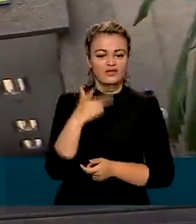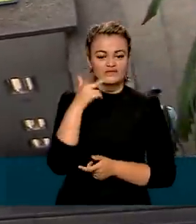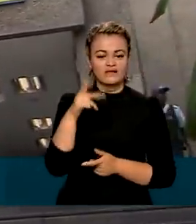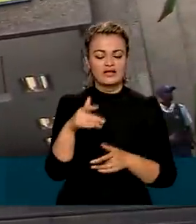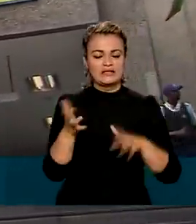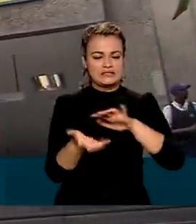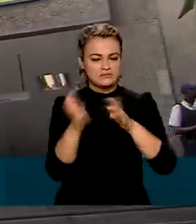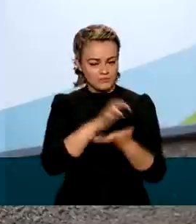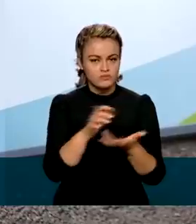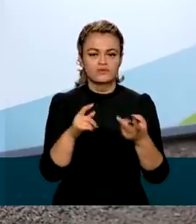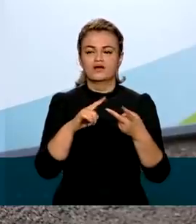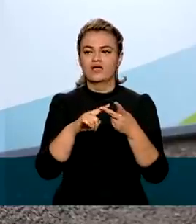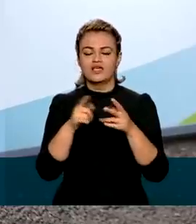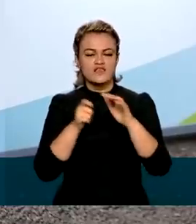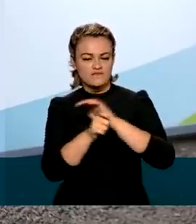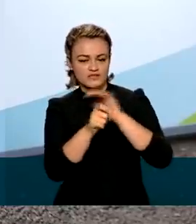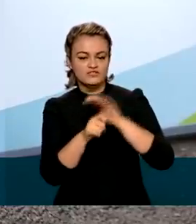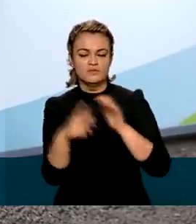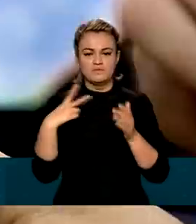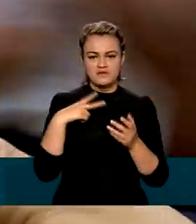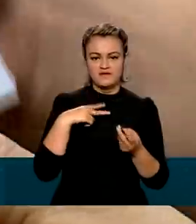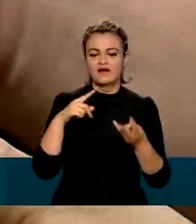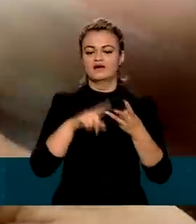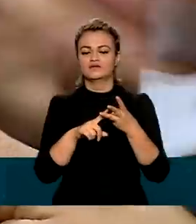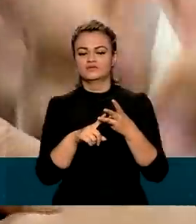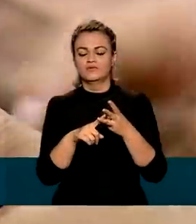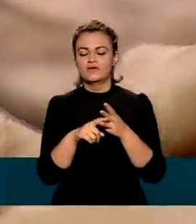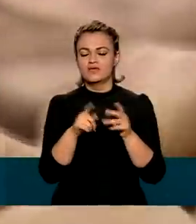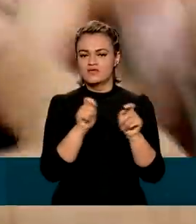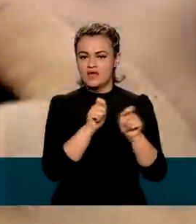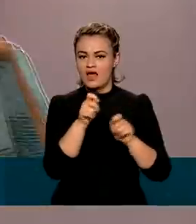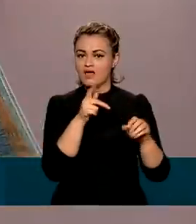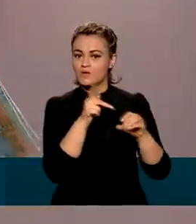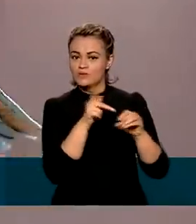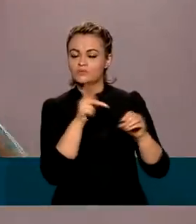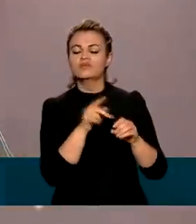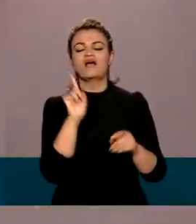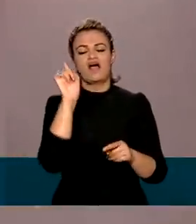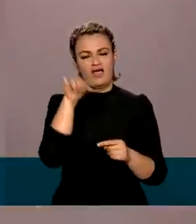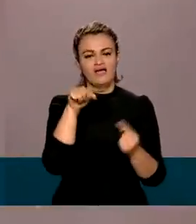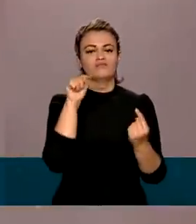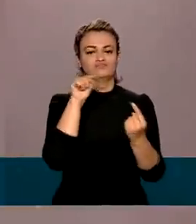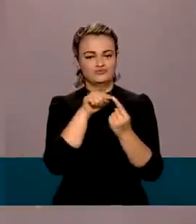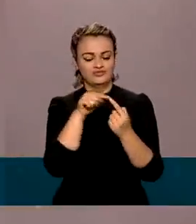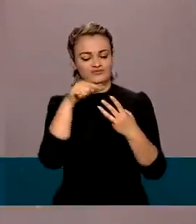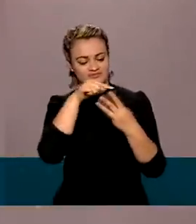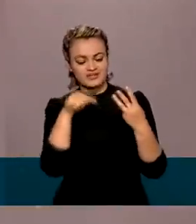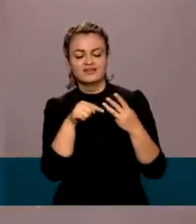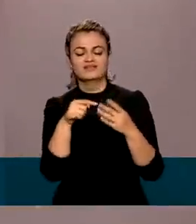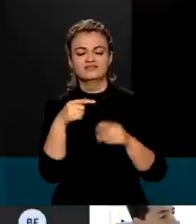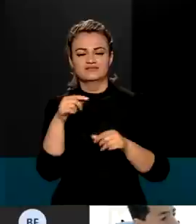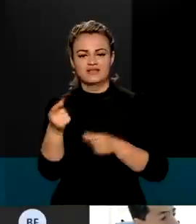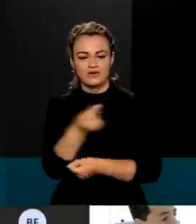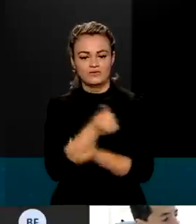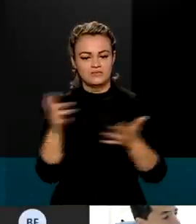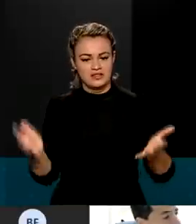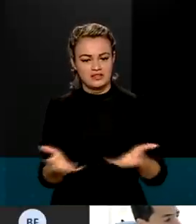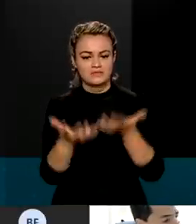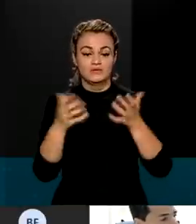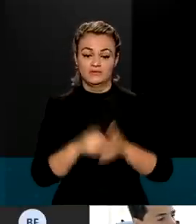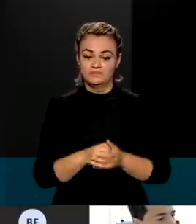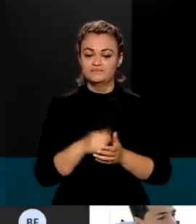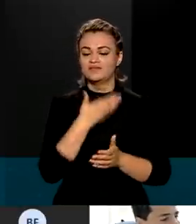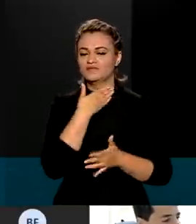reformas, o aumento de investimentos privados e a poupança estão entre os fatores que explicam a retomada. Isso é